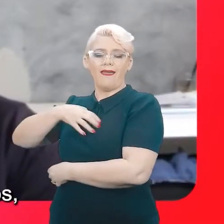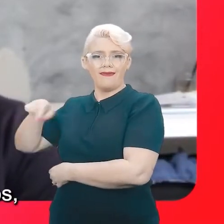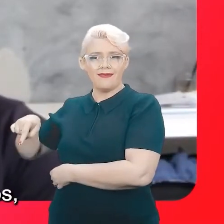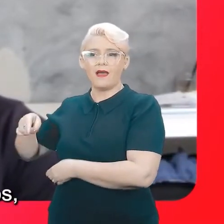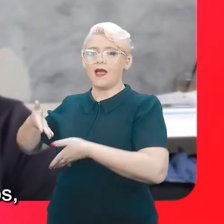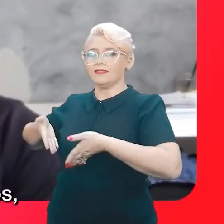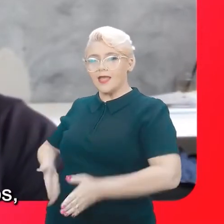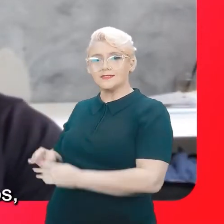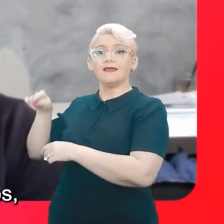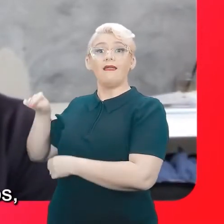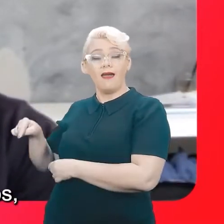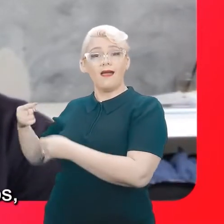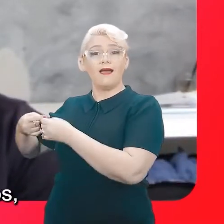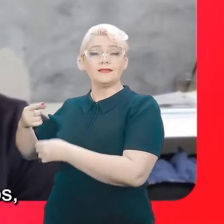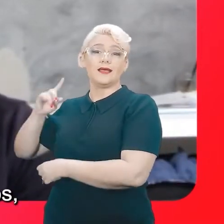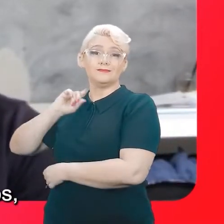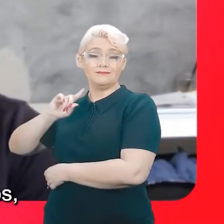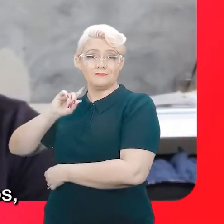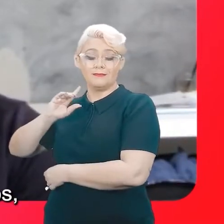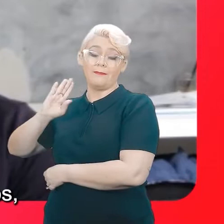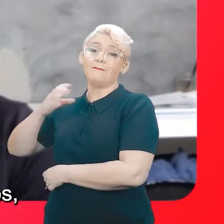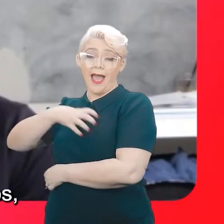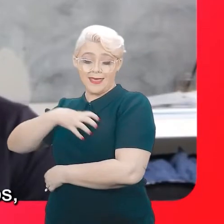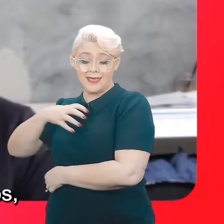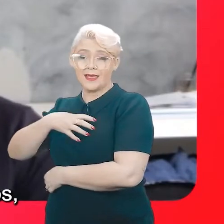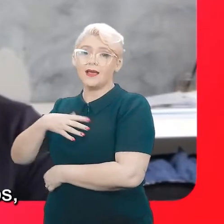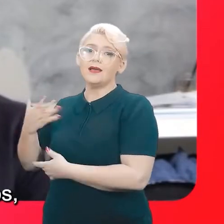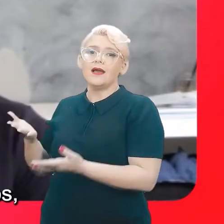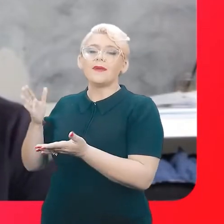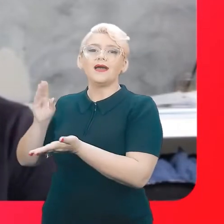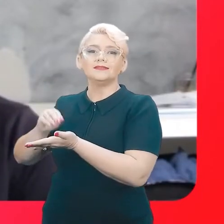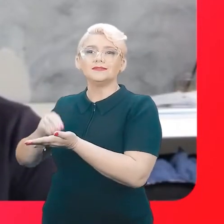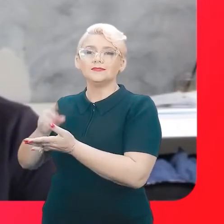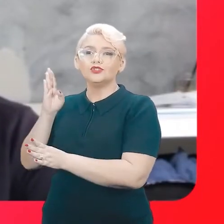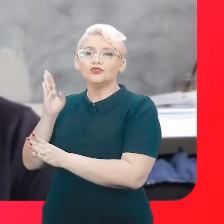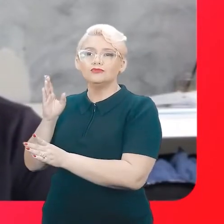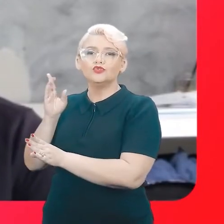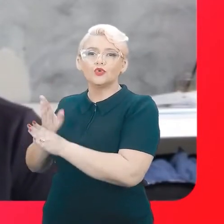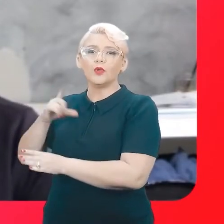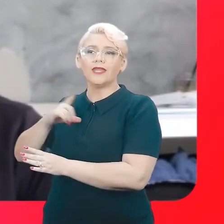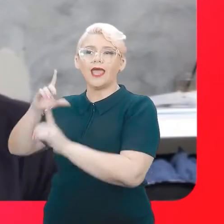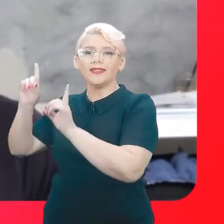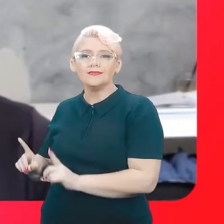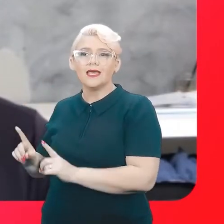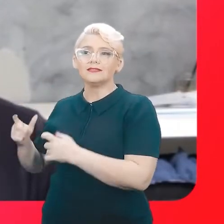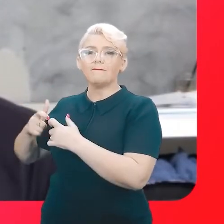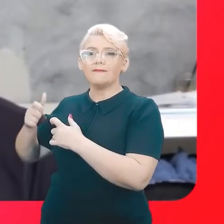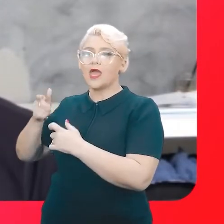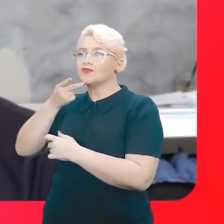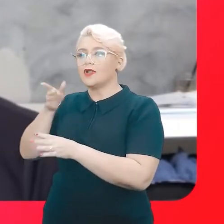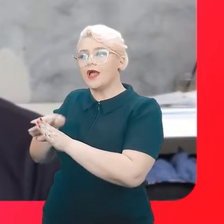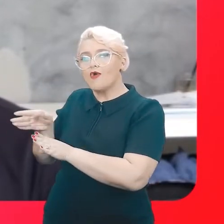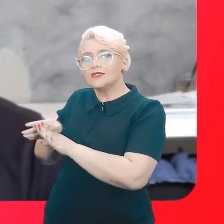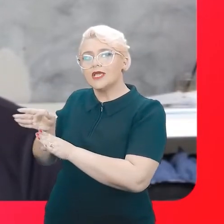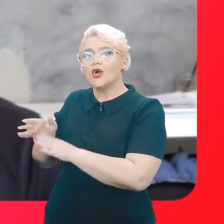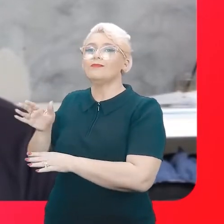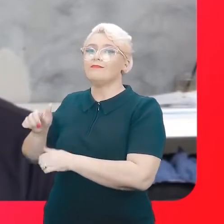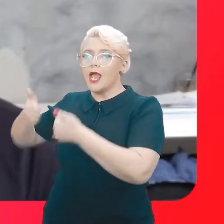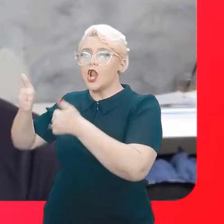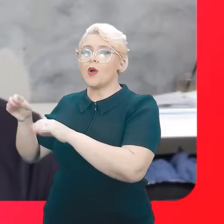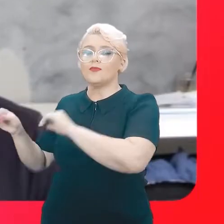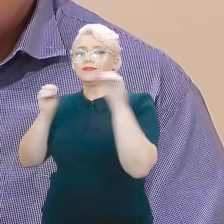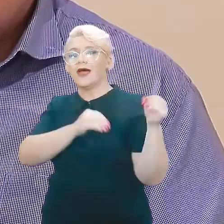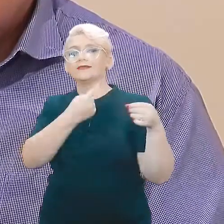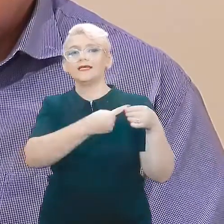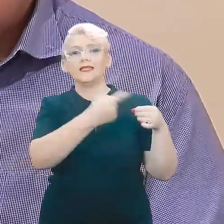Aí me teve em Ibipeba. E por conta de recursos, médicos também deu conselhos a ela para ir para uma cidade